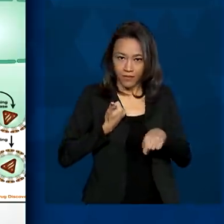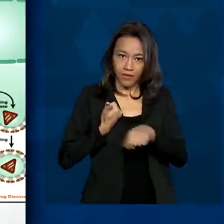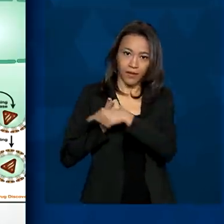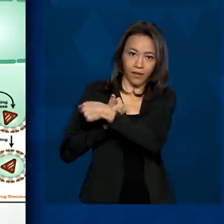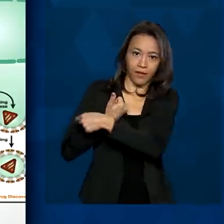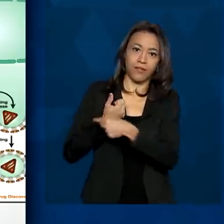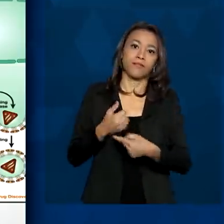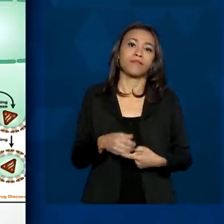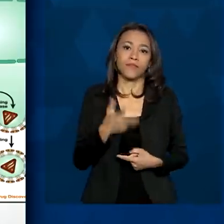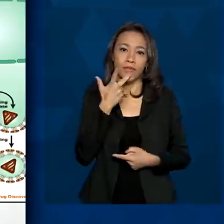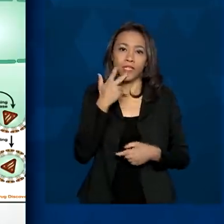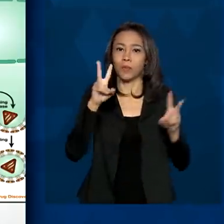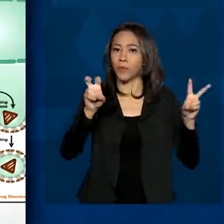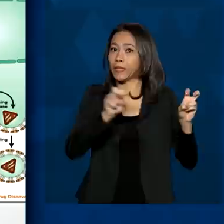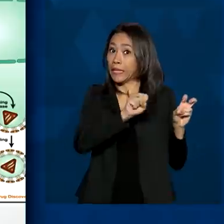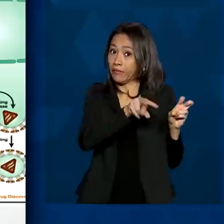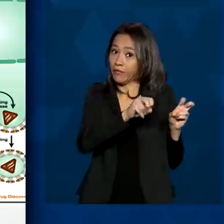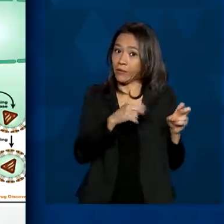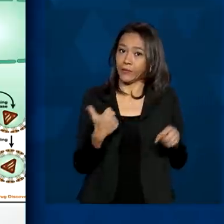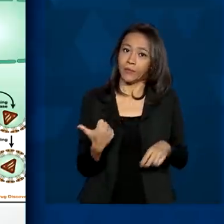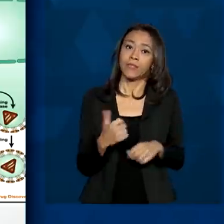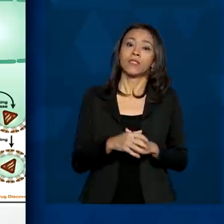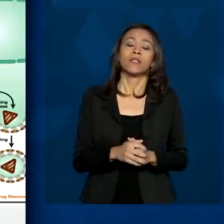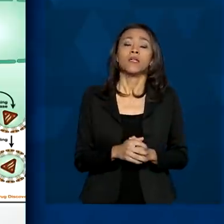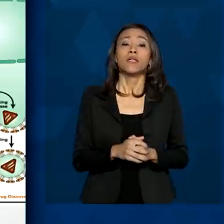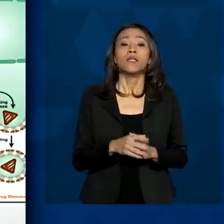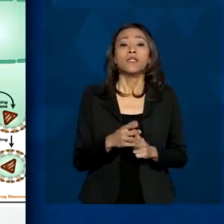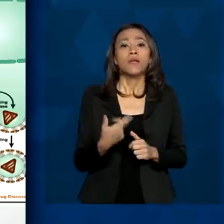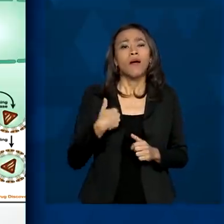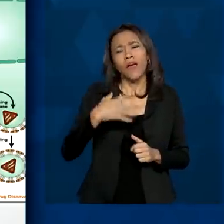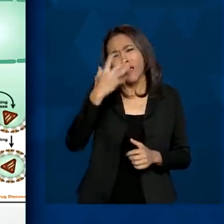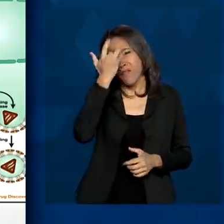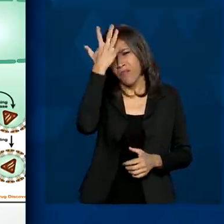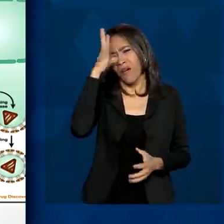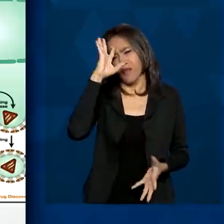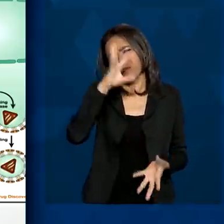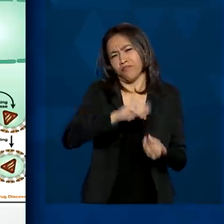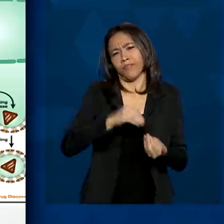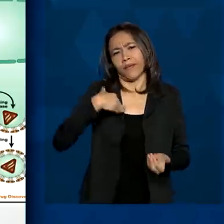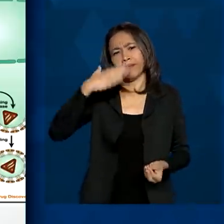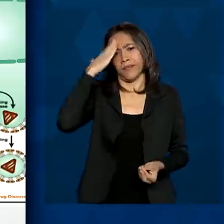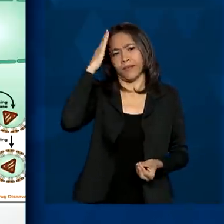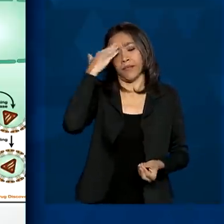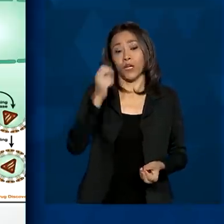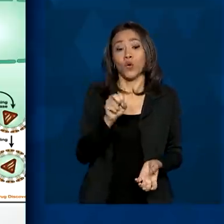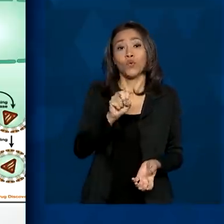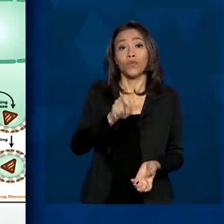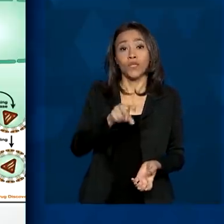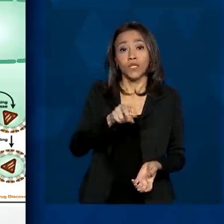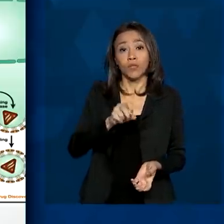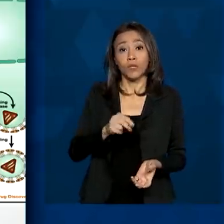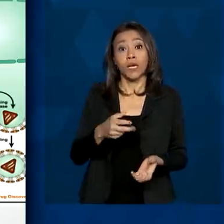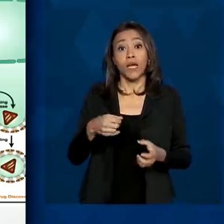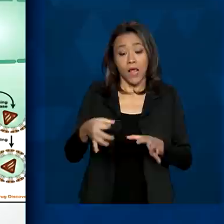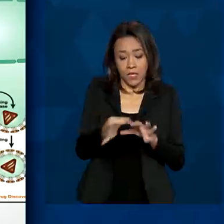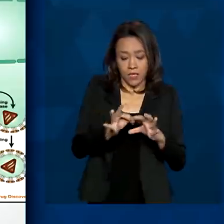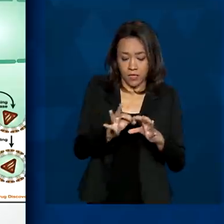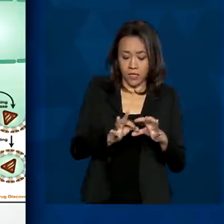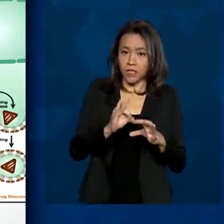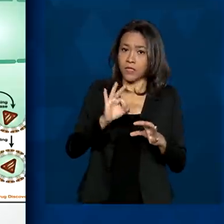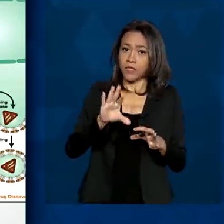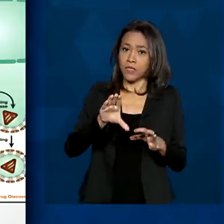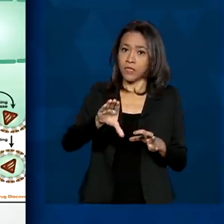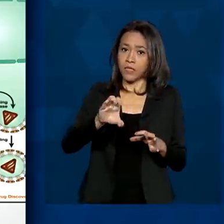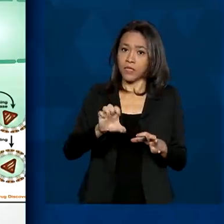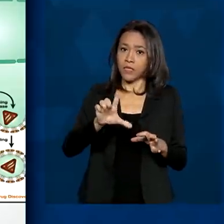falando a respeito de vírus. Mas é fácil a gente entender da seguinte forma, o vírus, ele aproveita das nossas células, ele tem uma maneira de